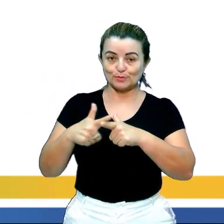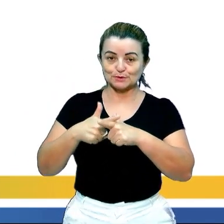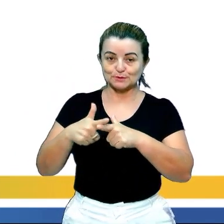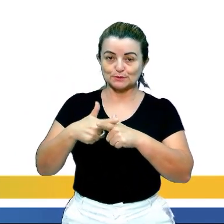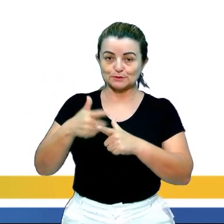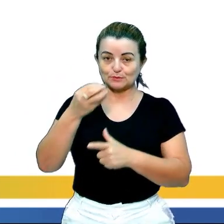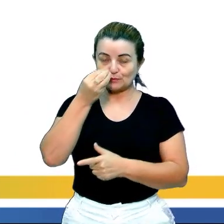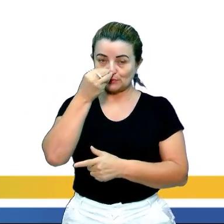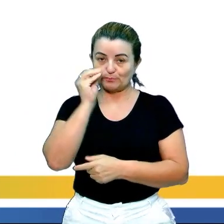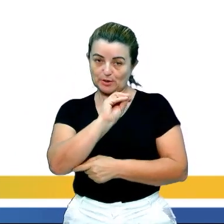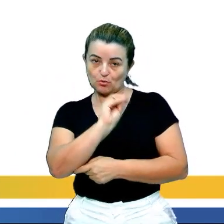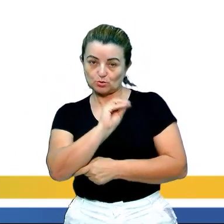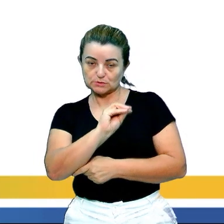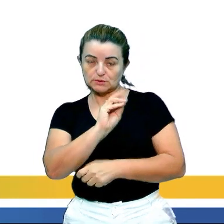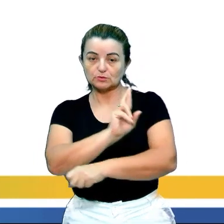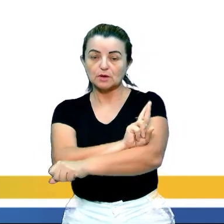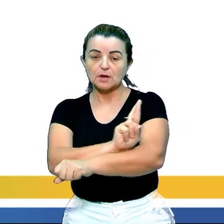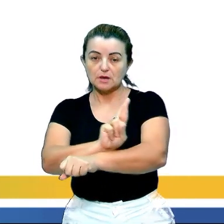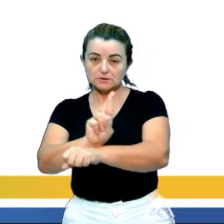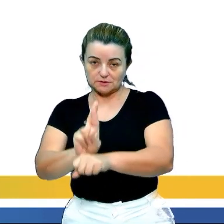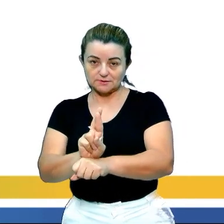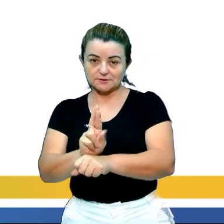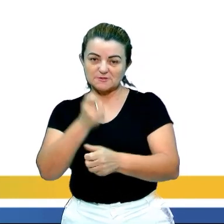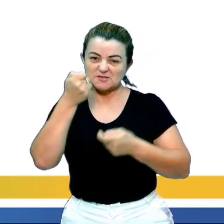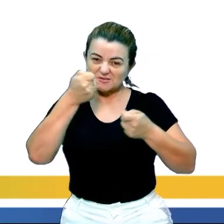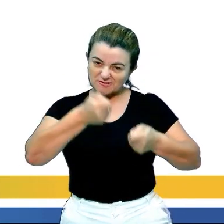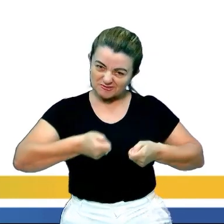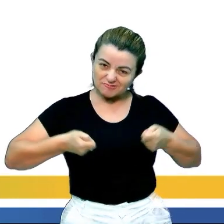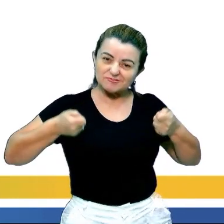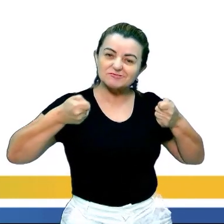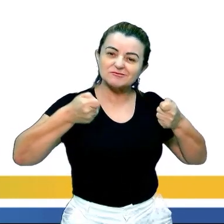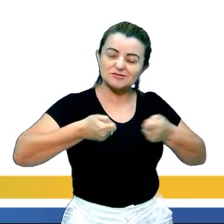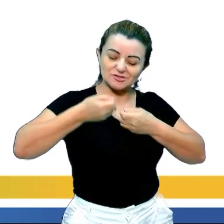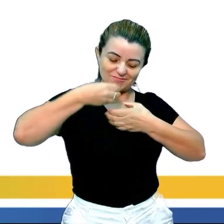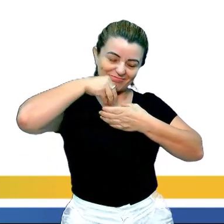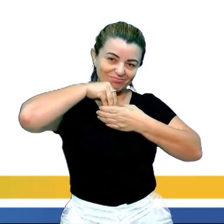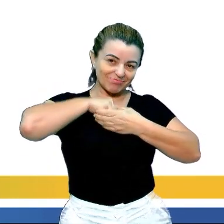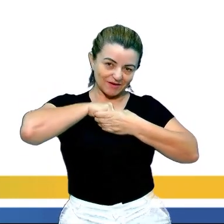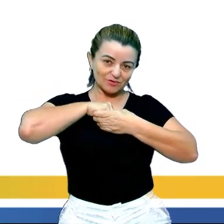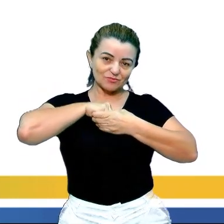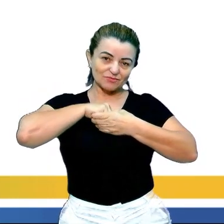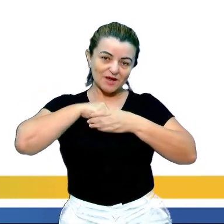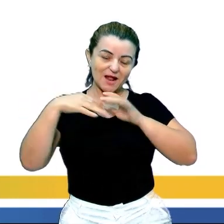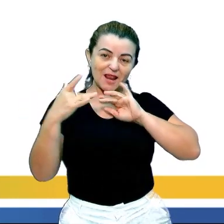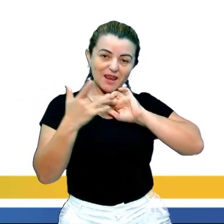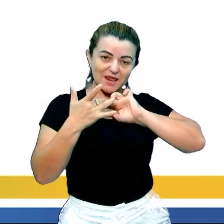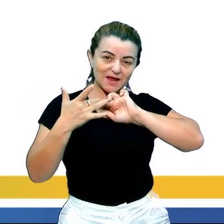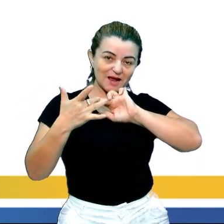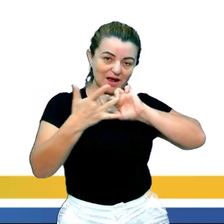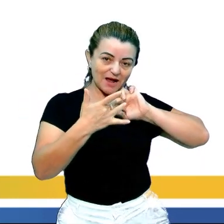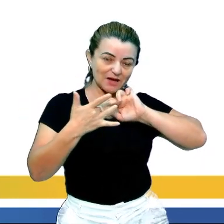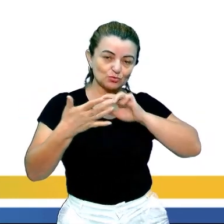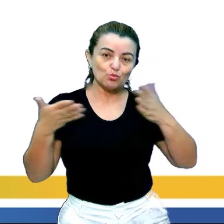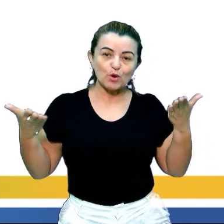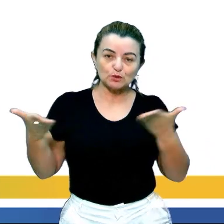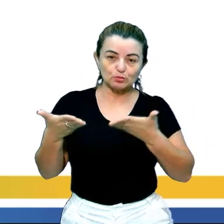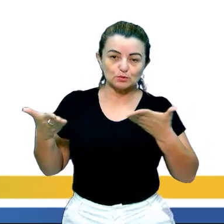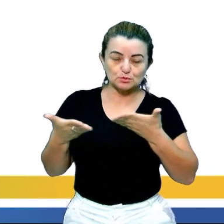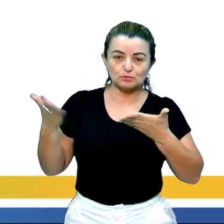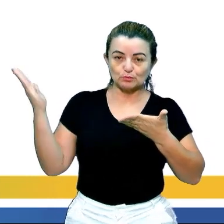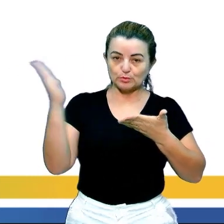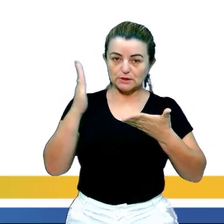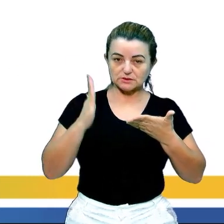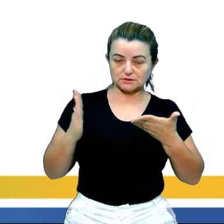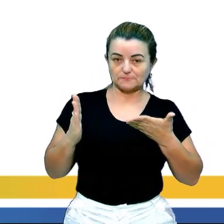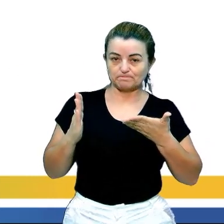preconceito religioso que persiste intrinsecamente ligado à realidade do país, seja